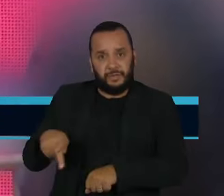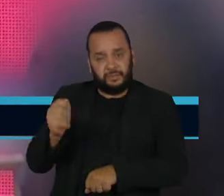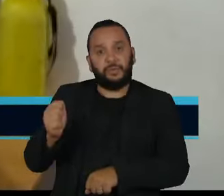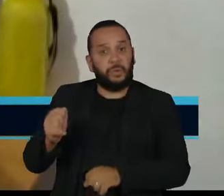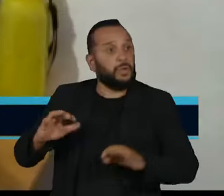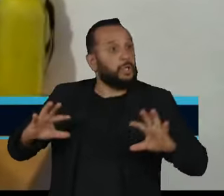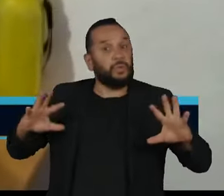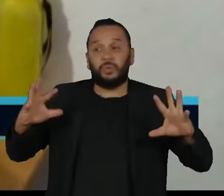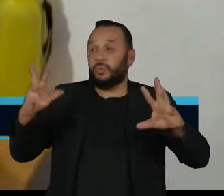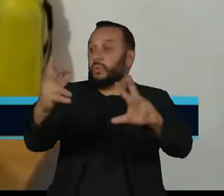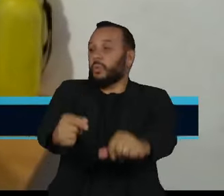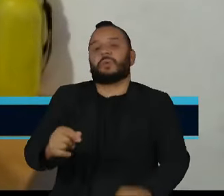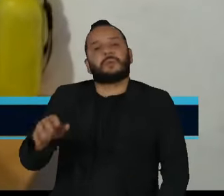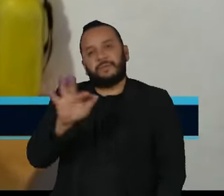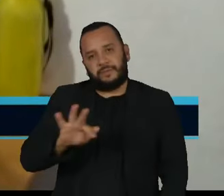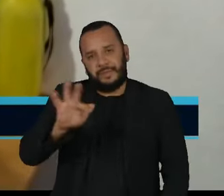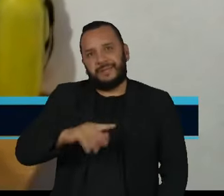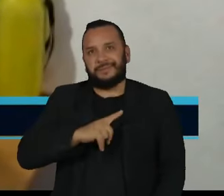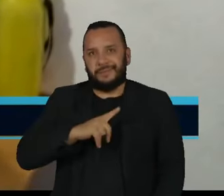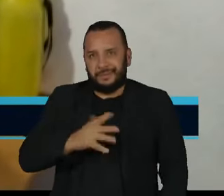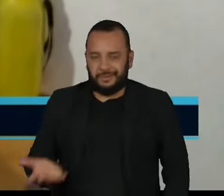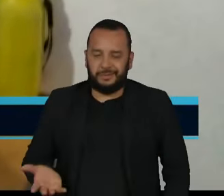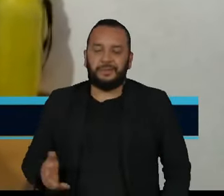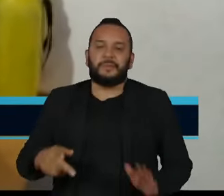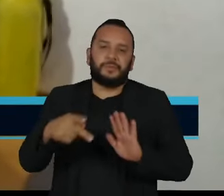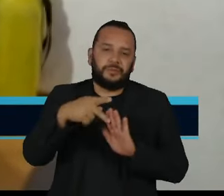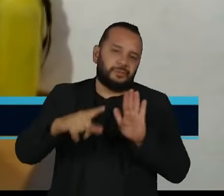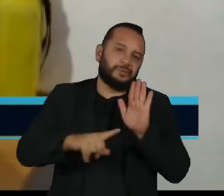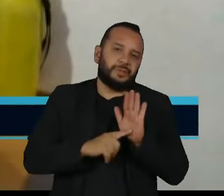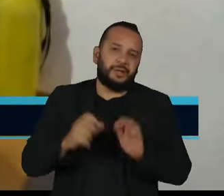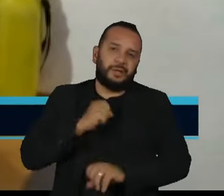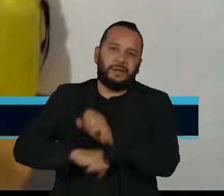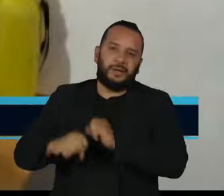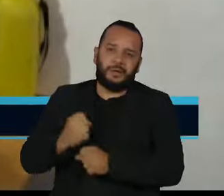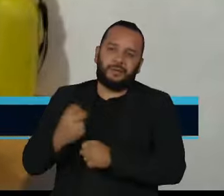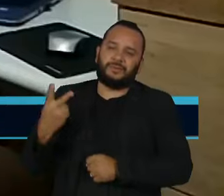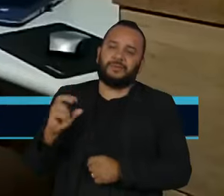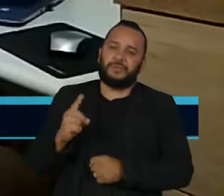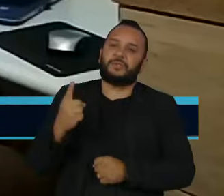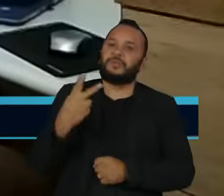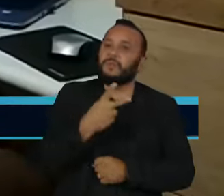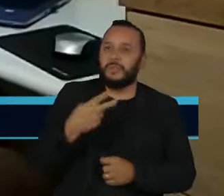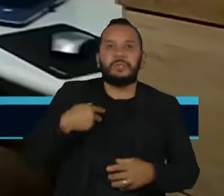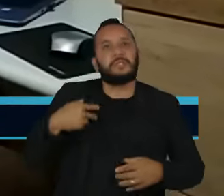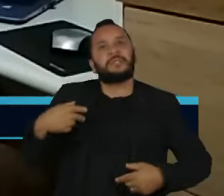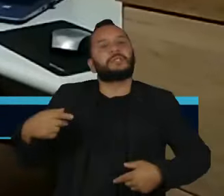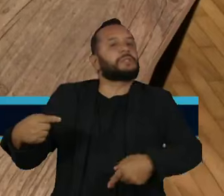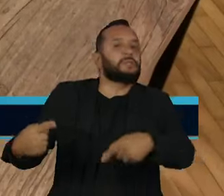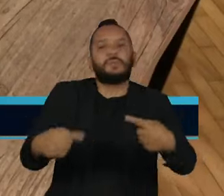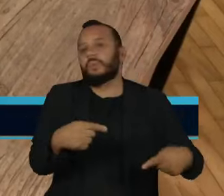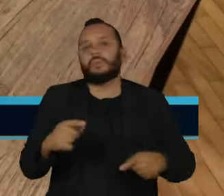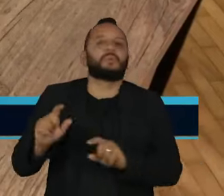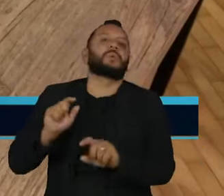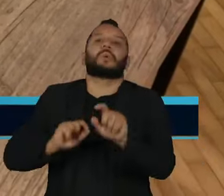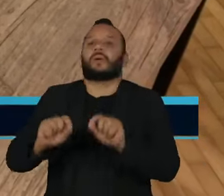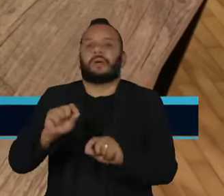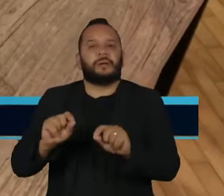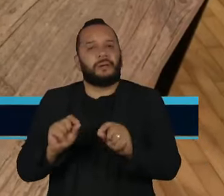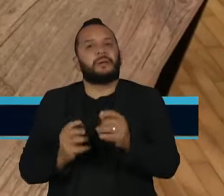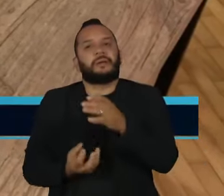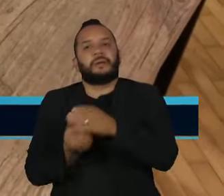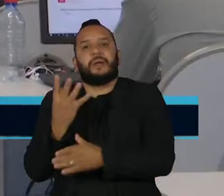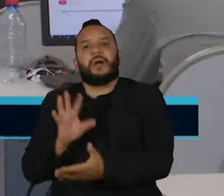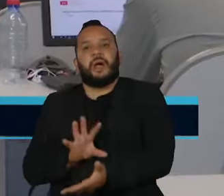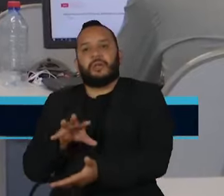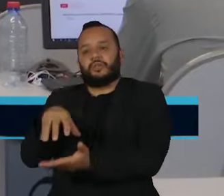as universidades. Já existe um projeto de lei de 2012 no Congresso Nacional que discute a elaboração de um Instituto de